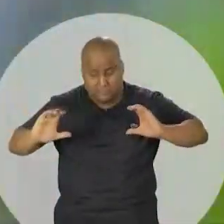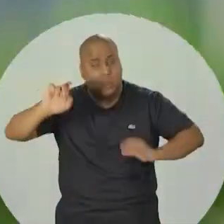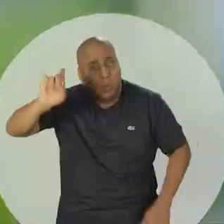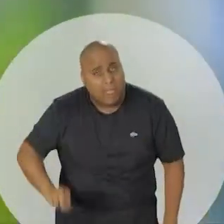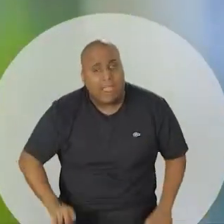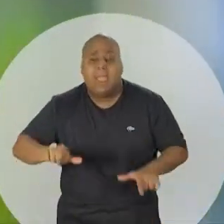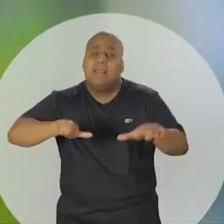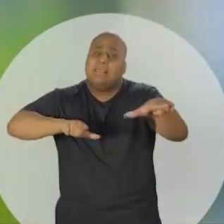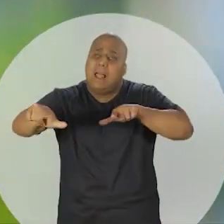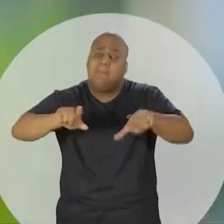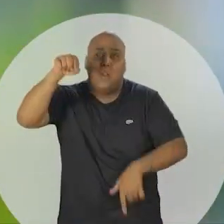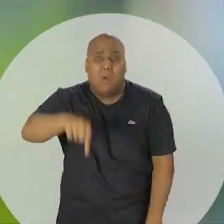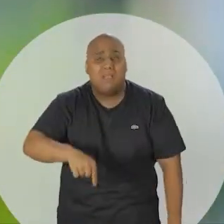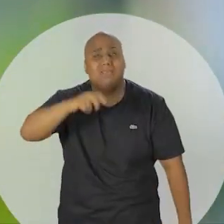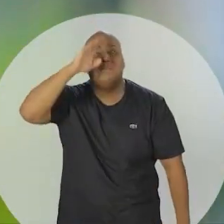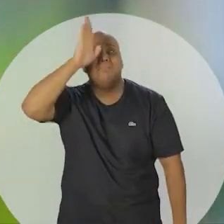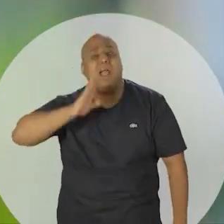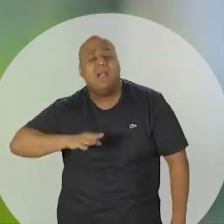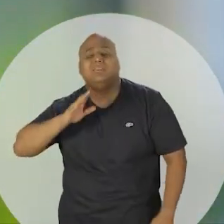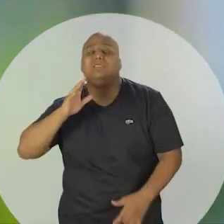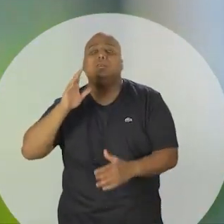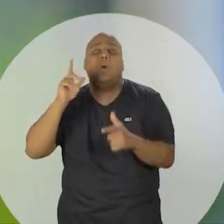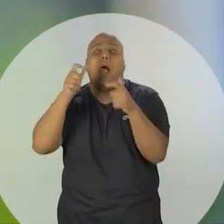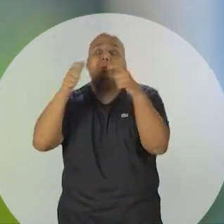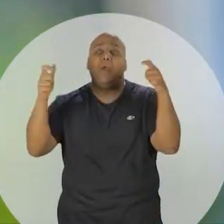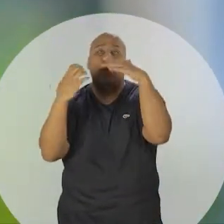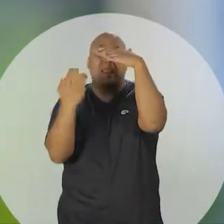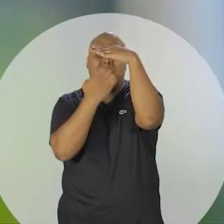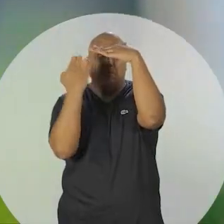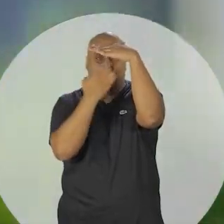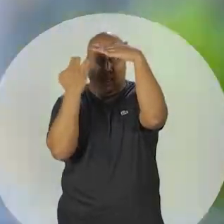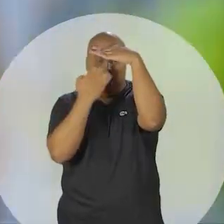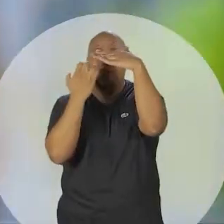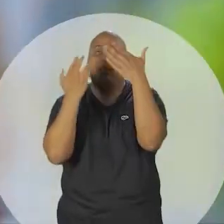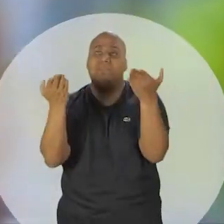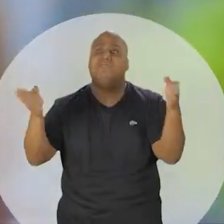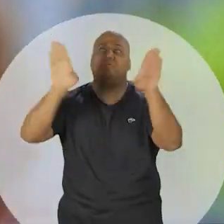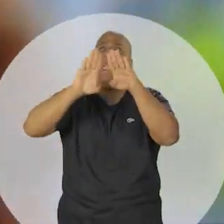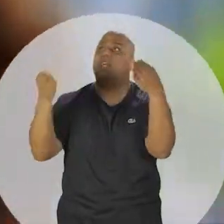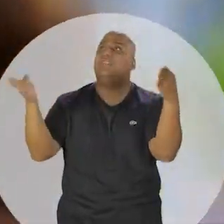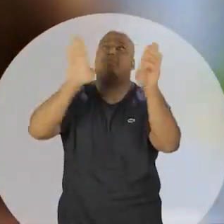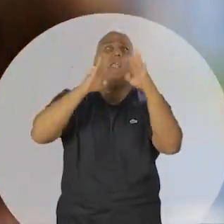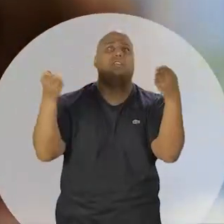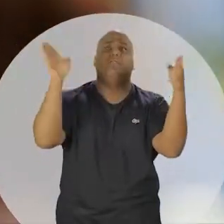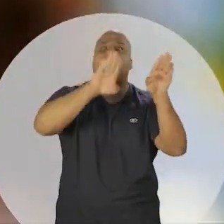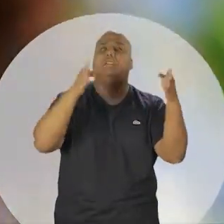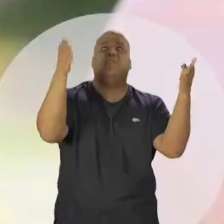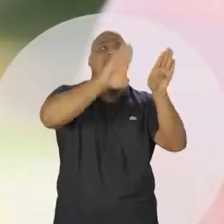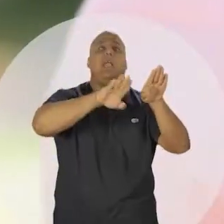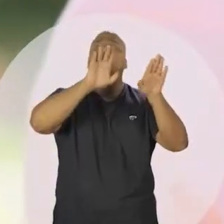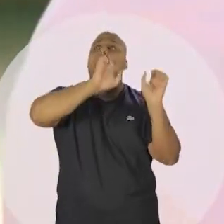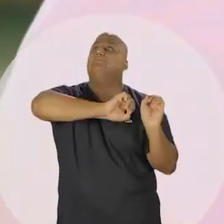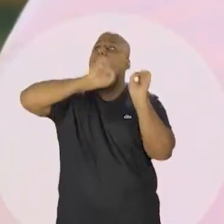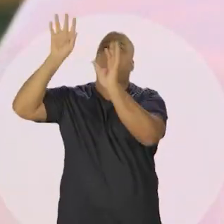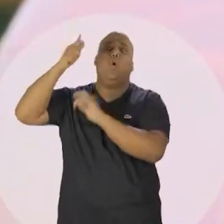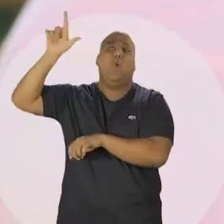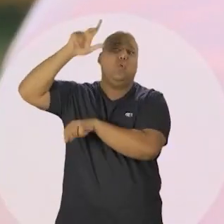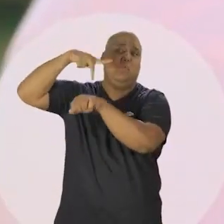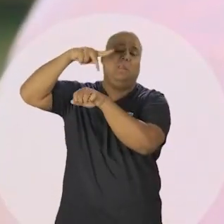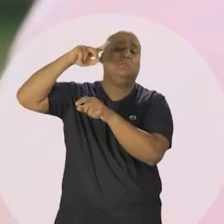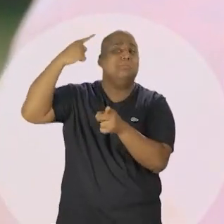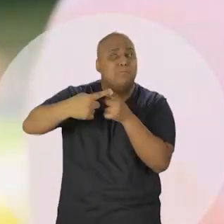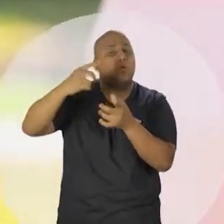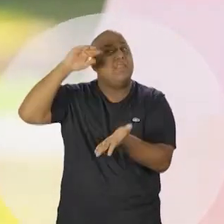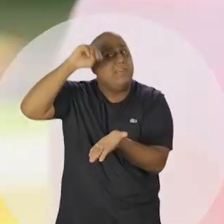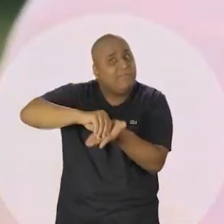investimento é a rentabilidade. E no Brasil você está se desindustrializando, é a própria multinacional que está fechando e indo embora, porque você não